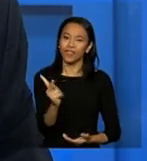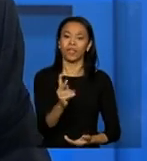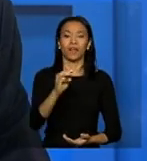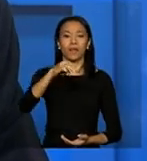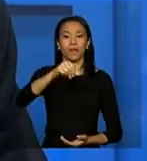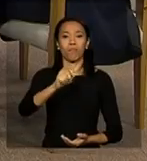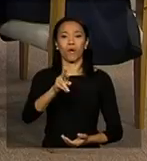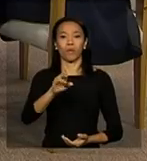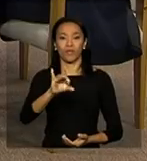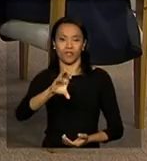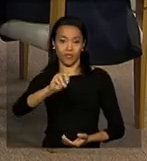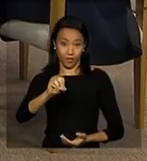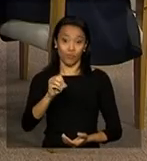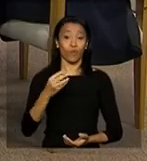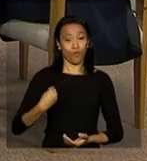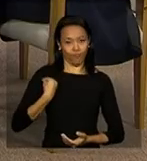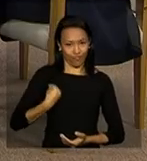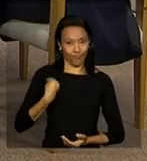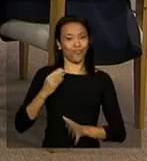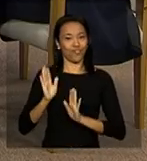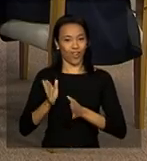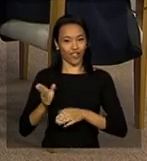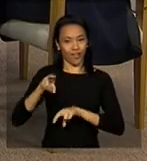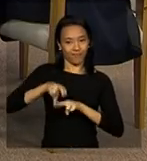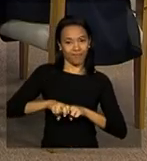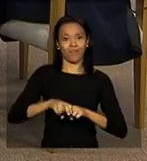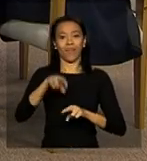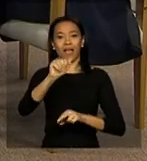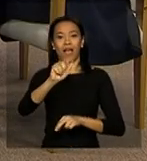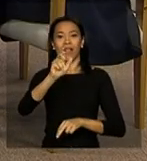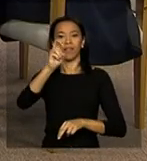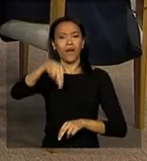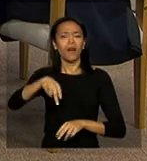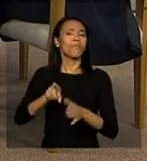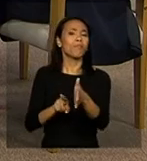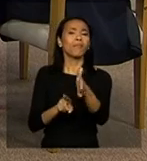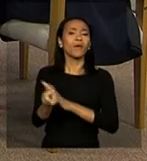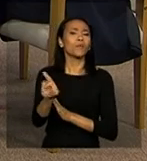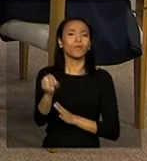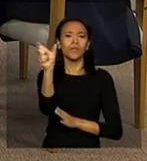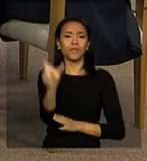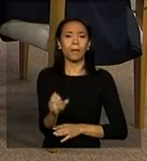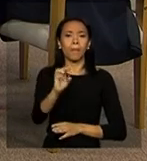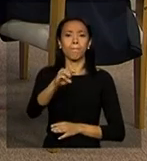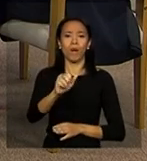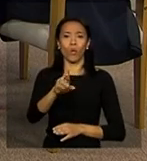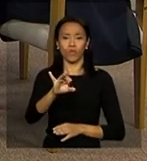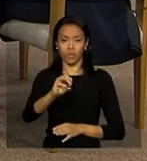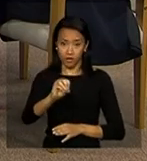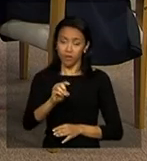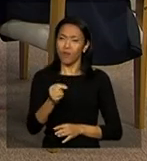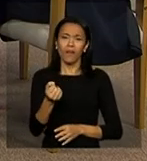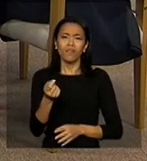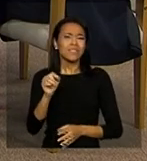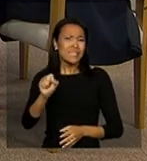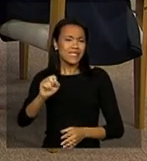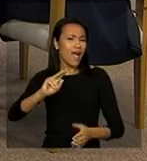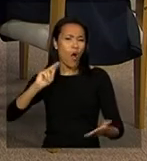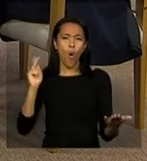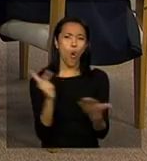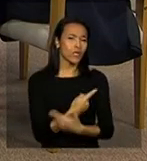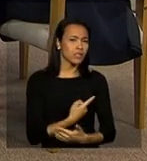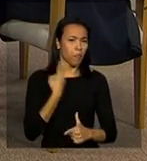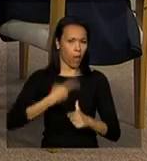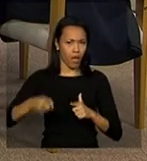conosco. Maurício, vai haver alguma consequência para o